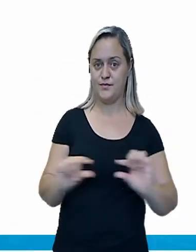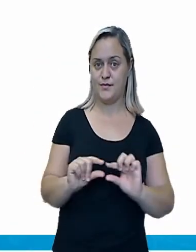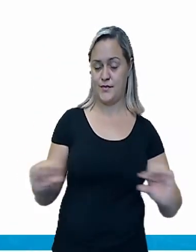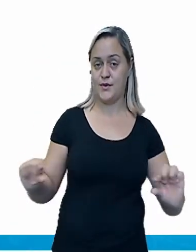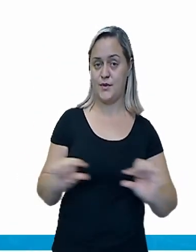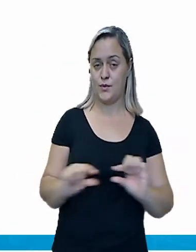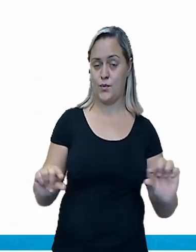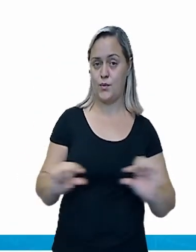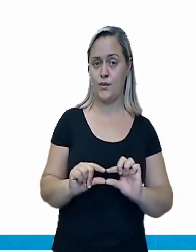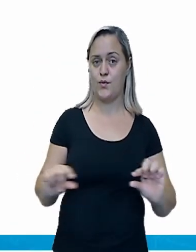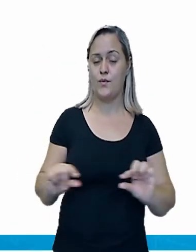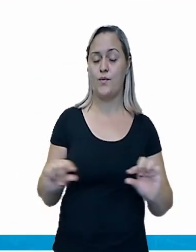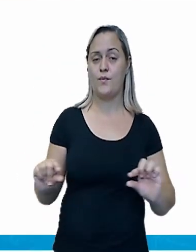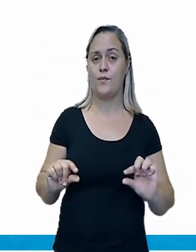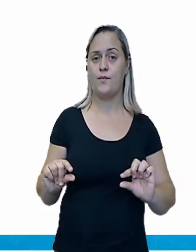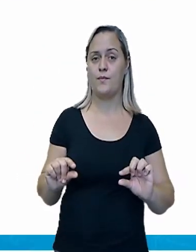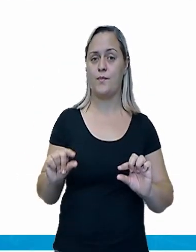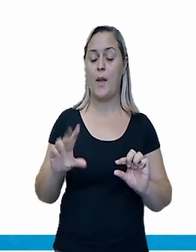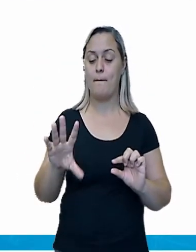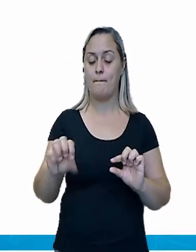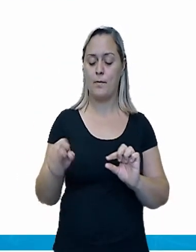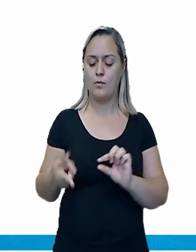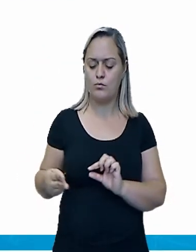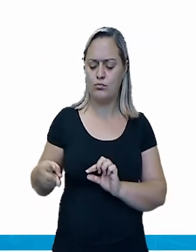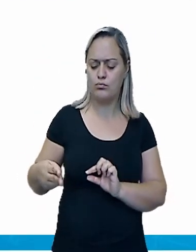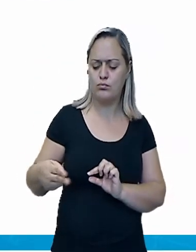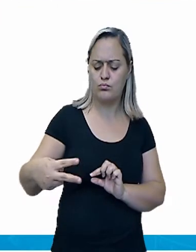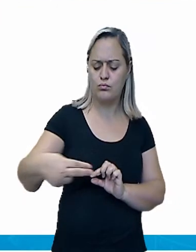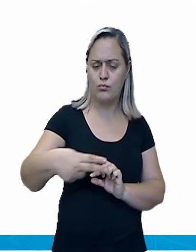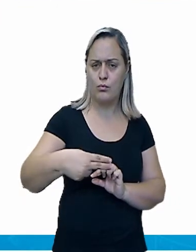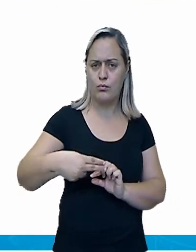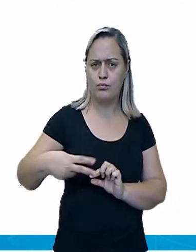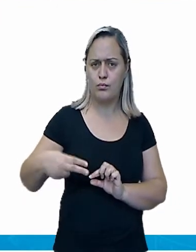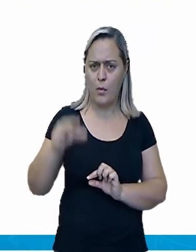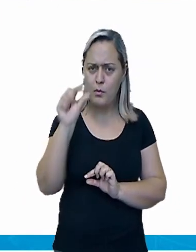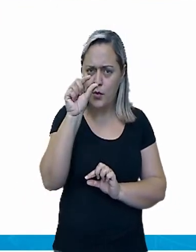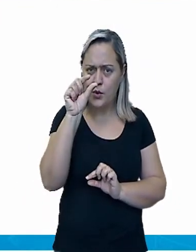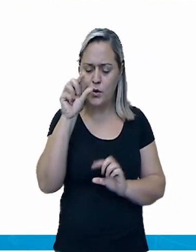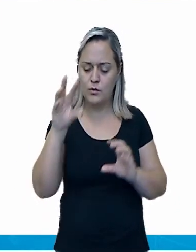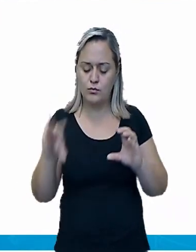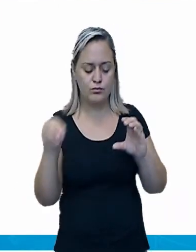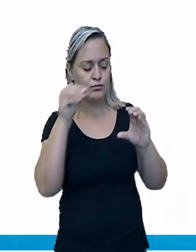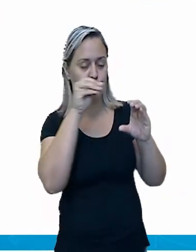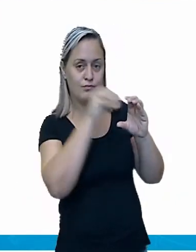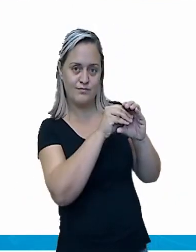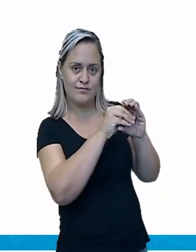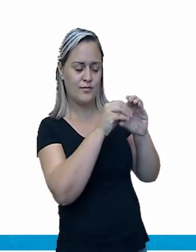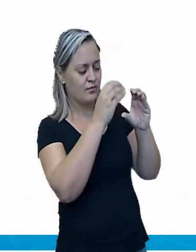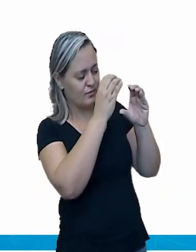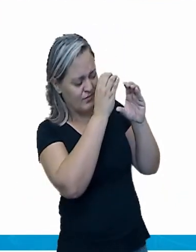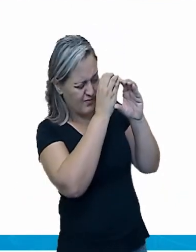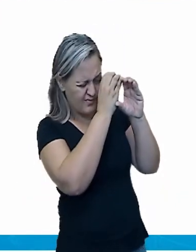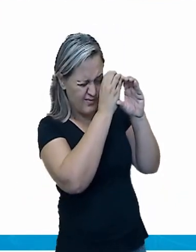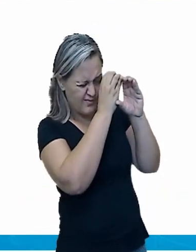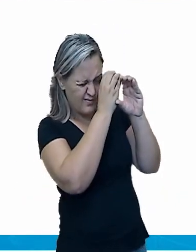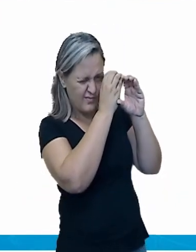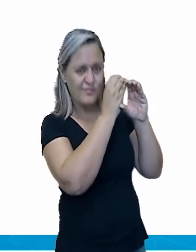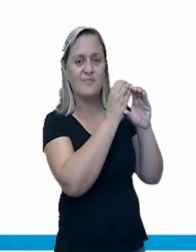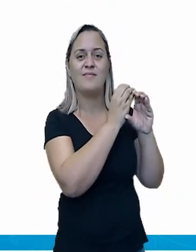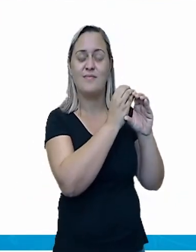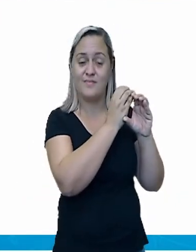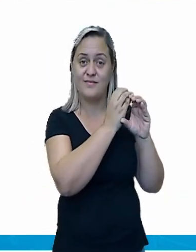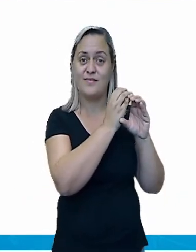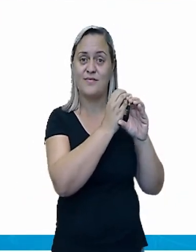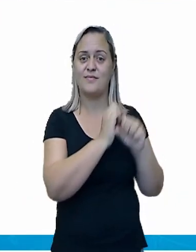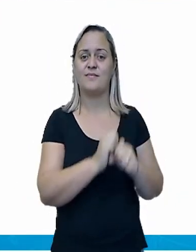filme? Era colocado nesse fundo cortado. E a gente via através dessa lente, que tá bem explicadinho, olha. Tem a parte,